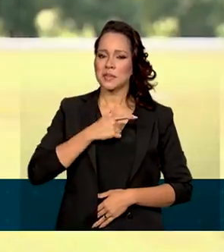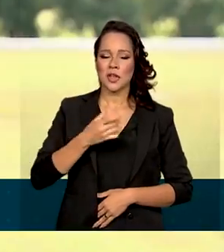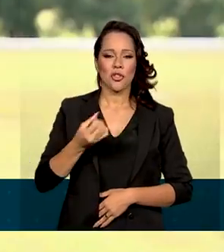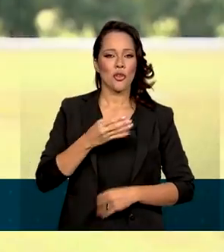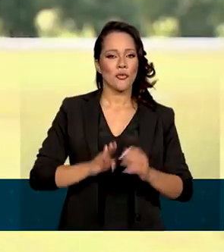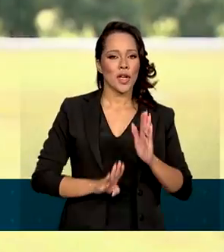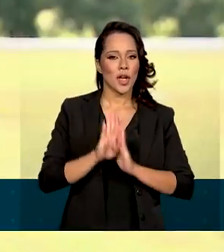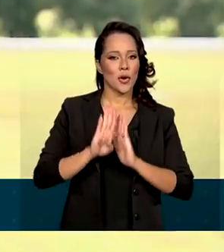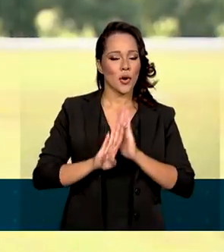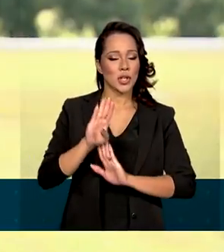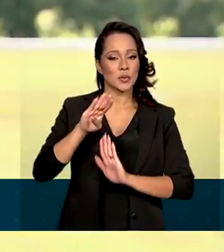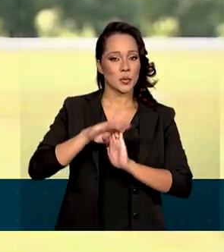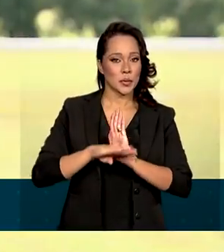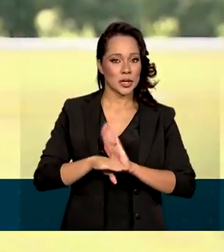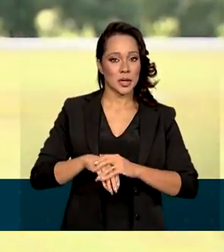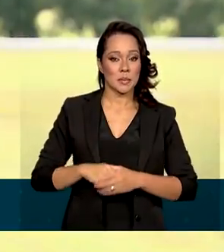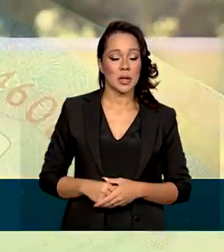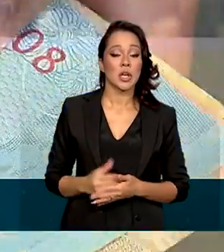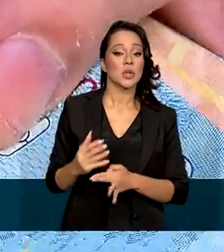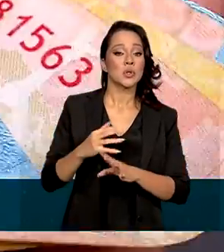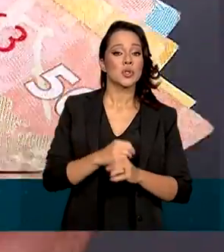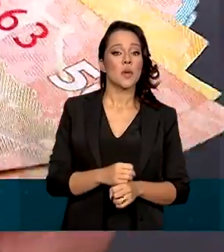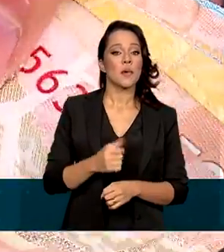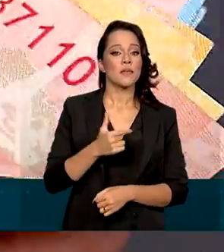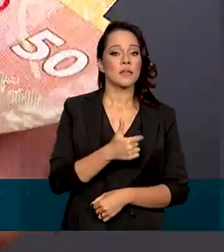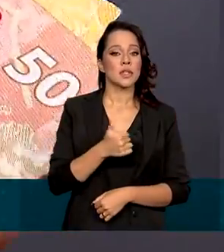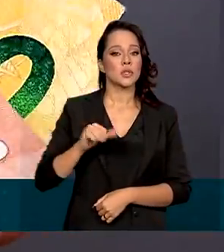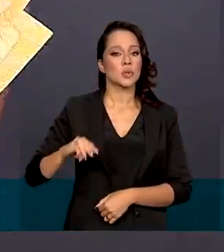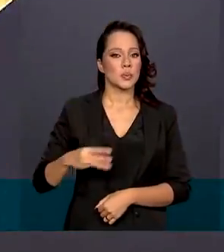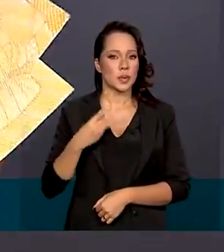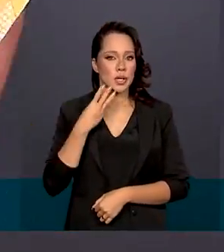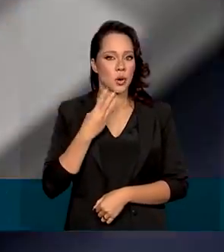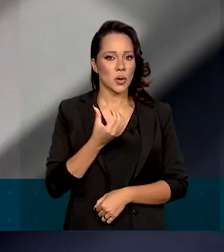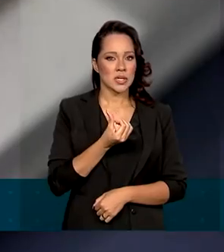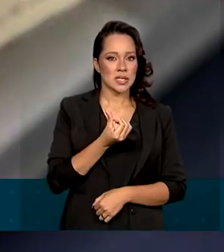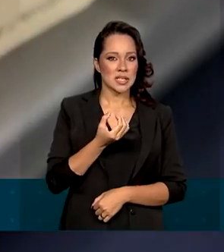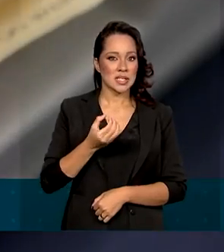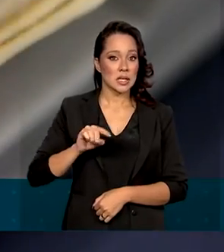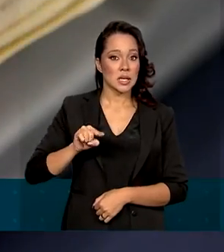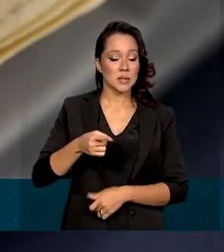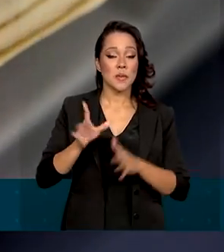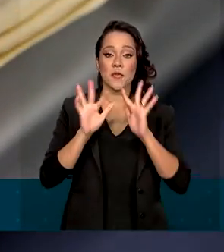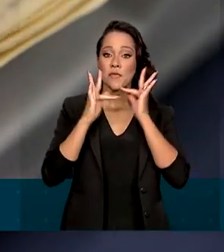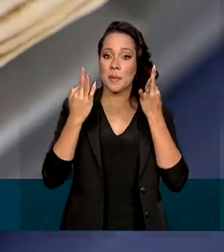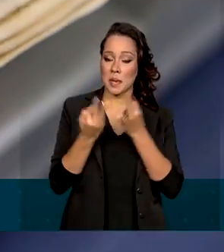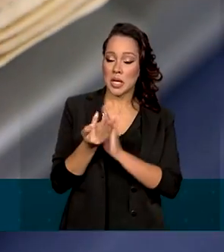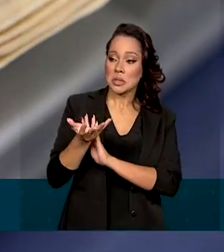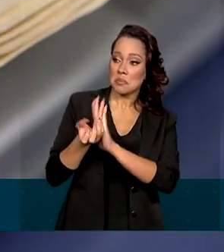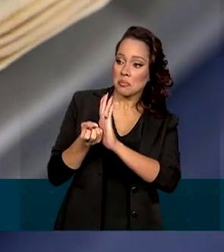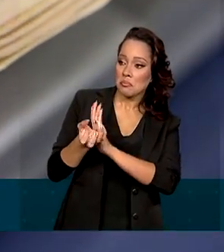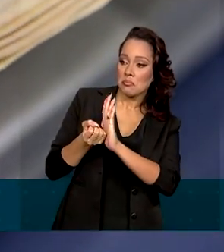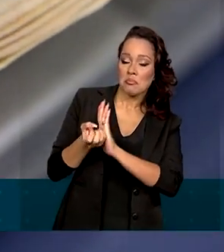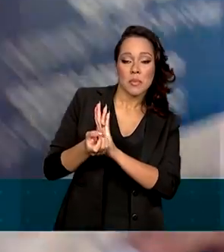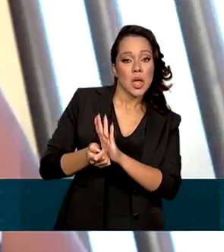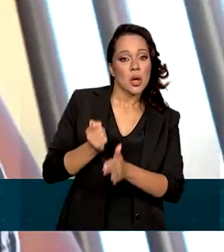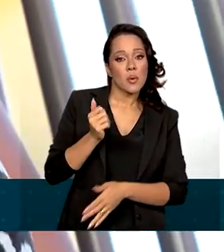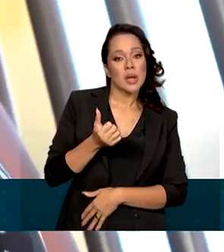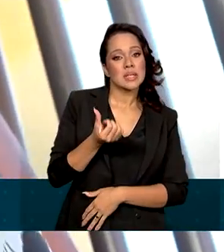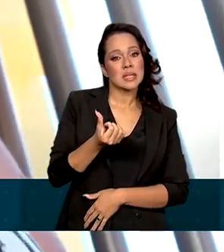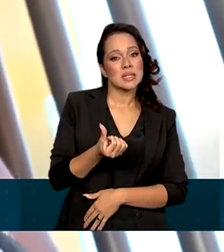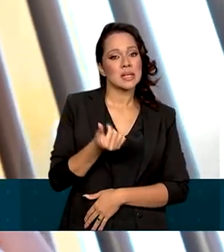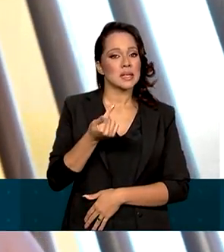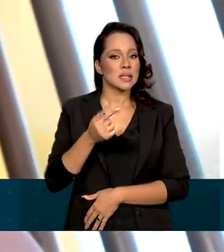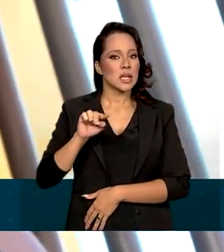novo recorde para o programa. Ao todo serão 21 milhões e 600 mil famílias beneficiadas, quase 67